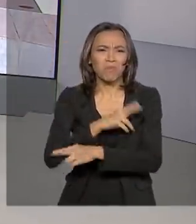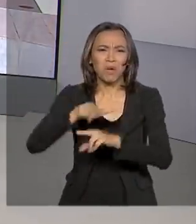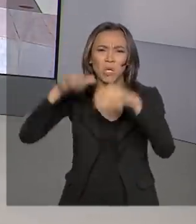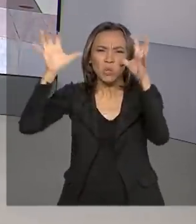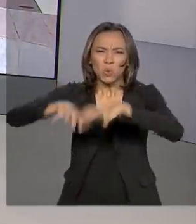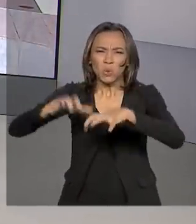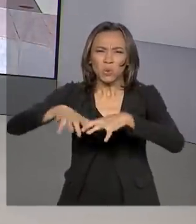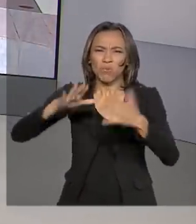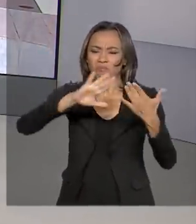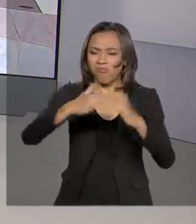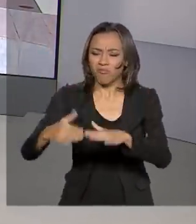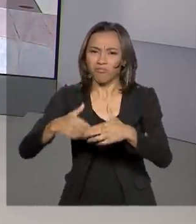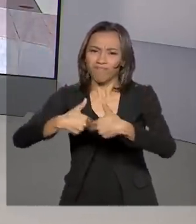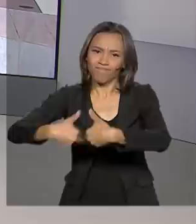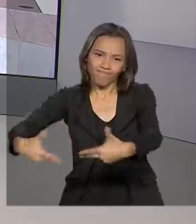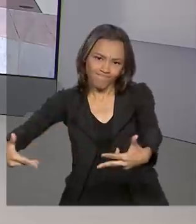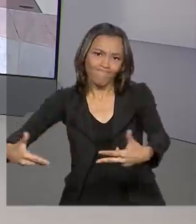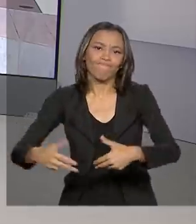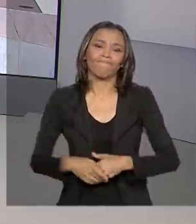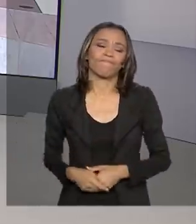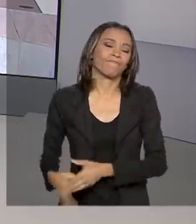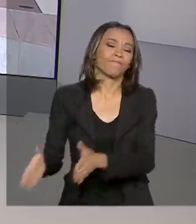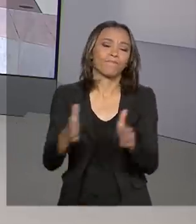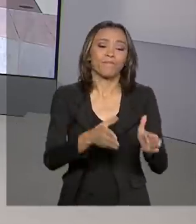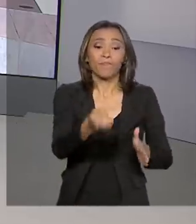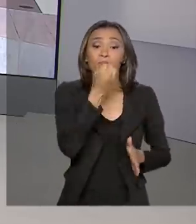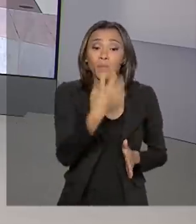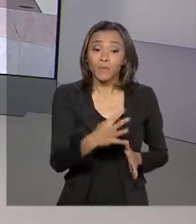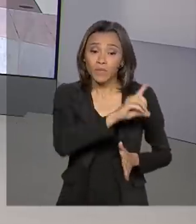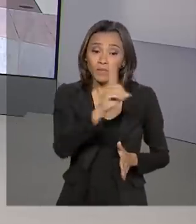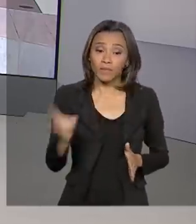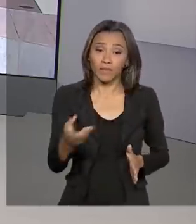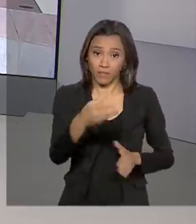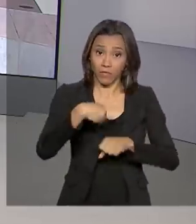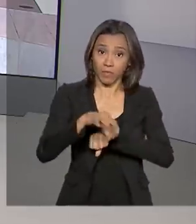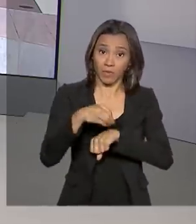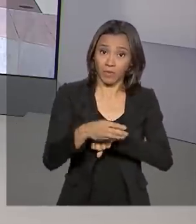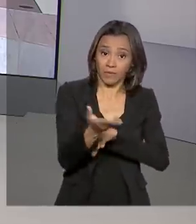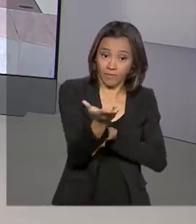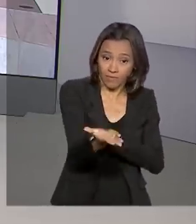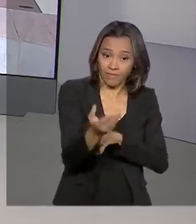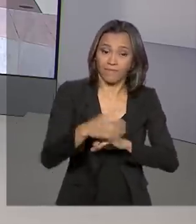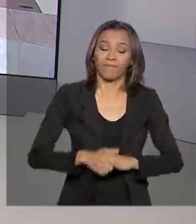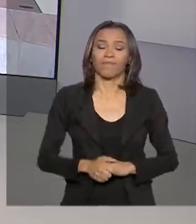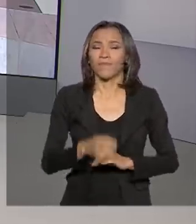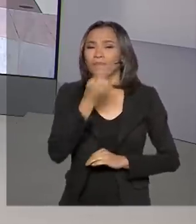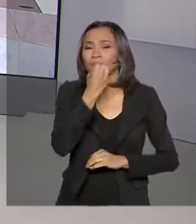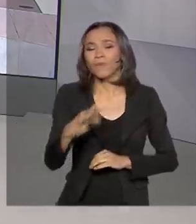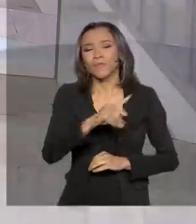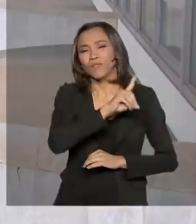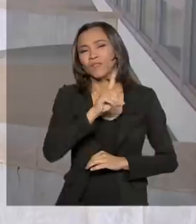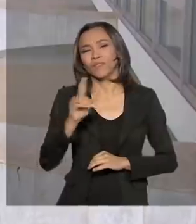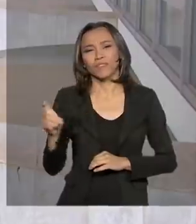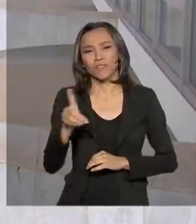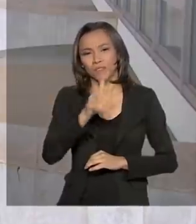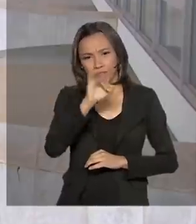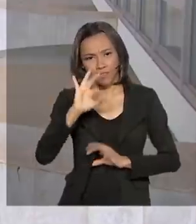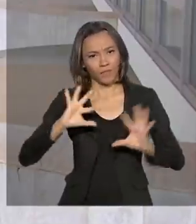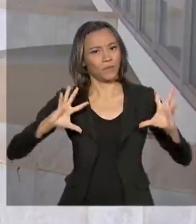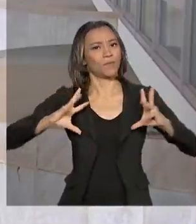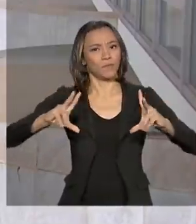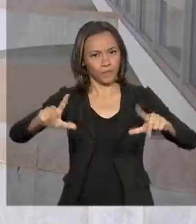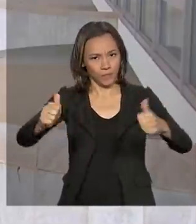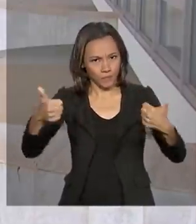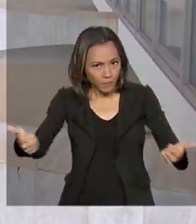de Holanda. Ela traz essas informações para a gente. Lu, bom dia. Bom dia, Renata. Bom dia para você. Bom dia para quem acompanha a TV Brasil.